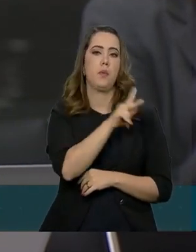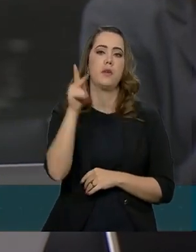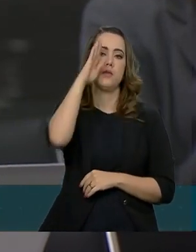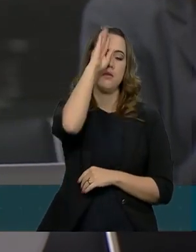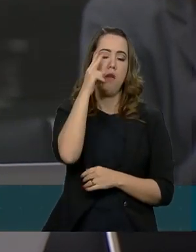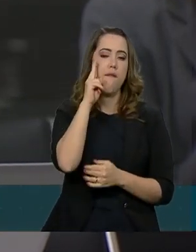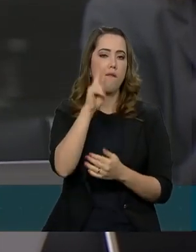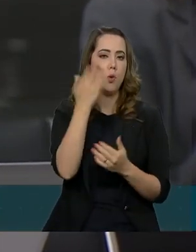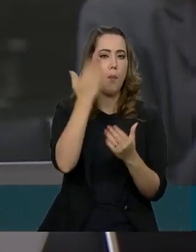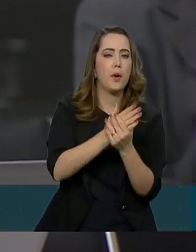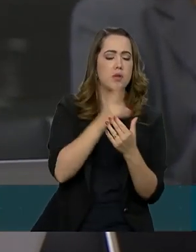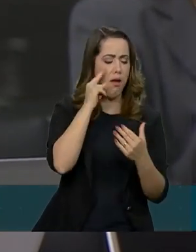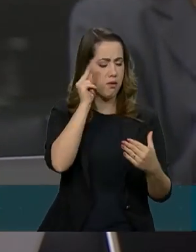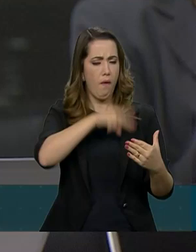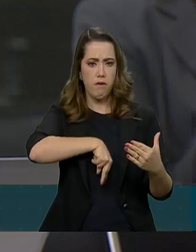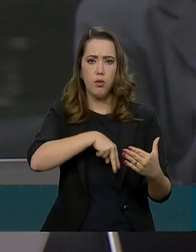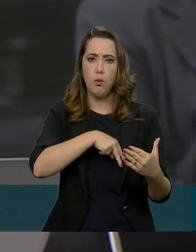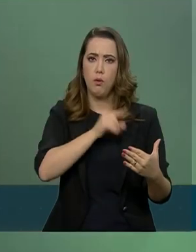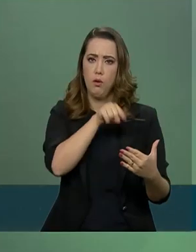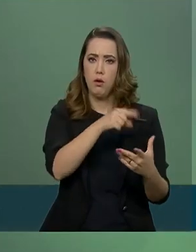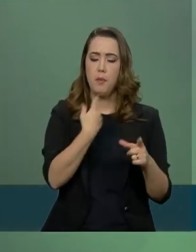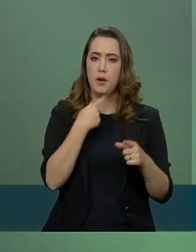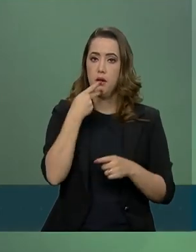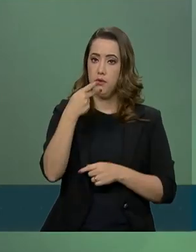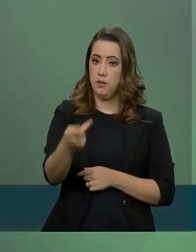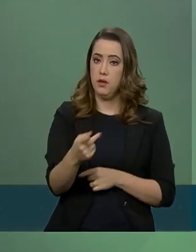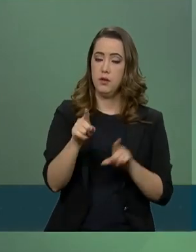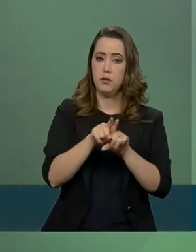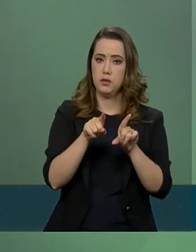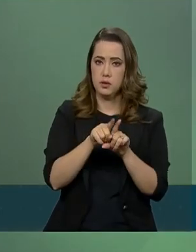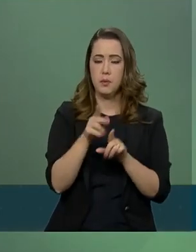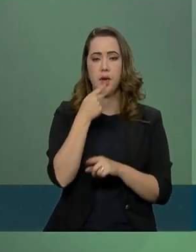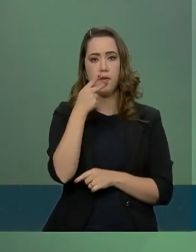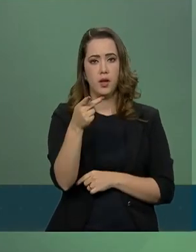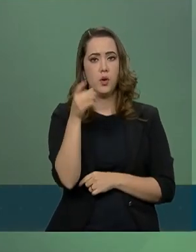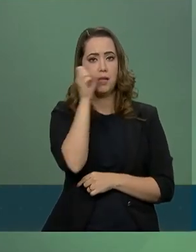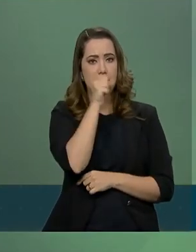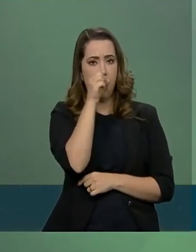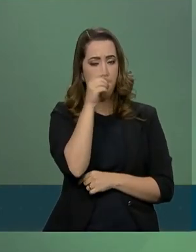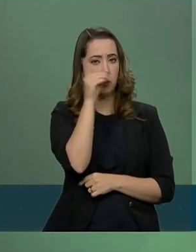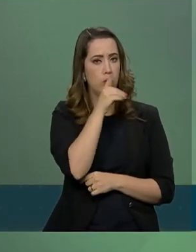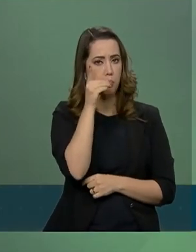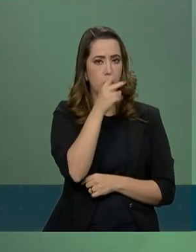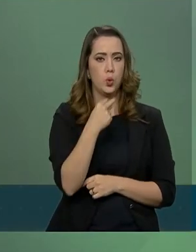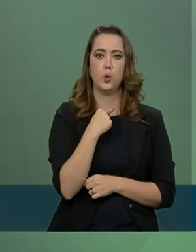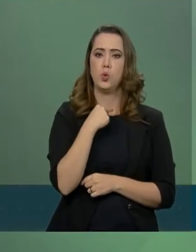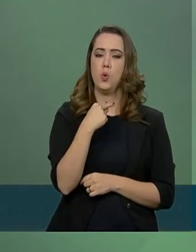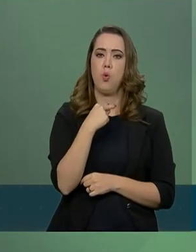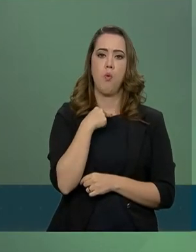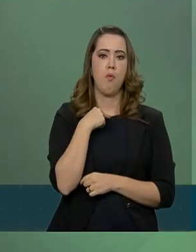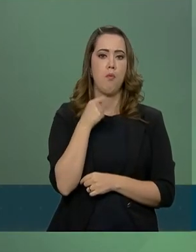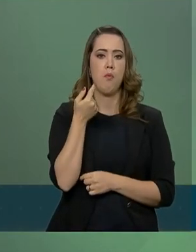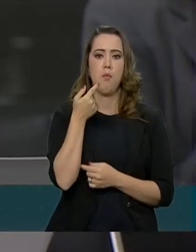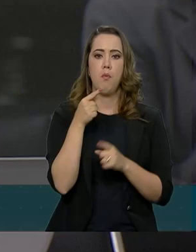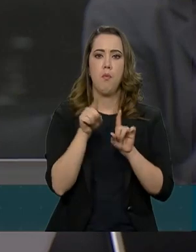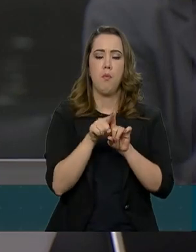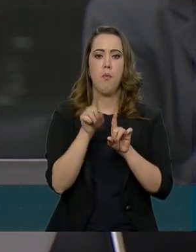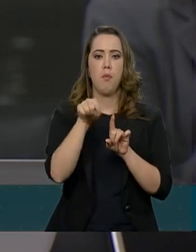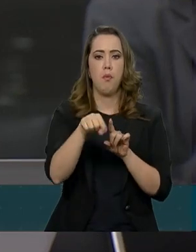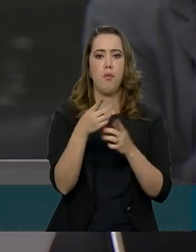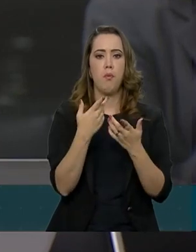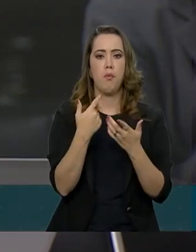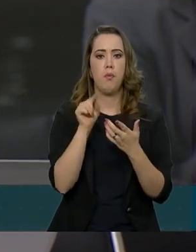E ele também declarou, final de semana, que ele não pode, na verdade, essa declaração foi hoje, que ele não pode se escudar por ser jornalista.